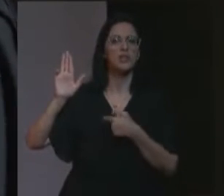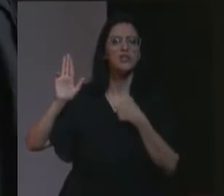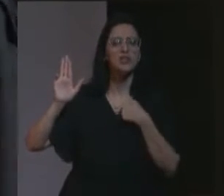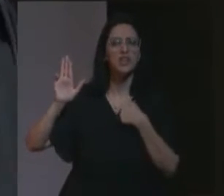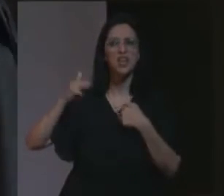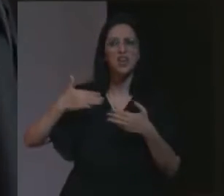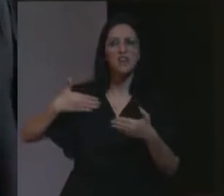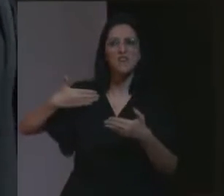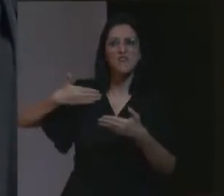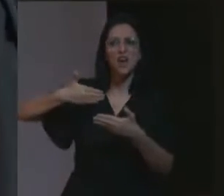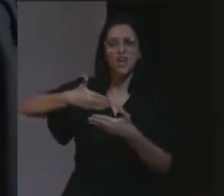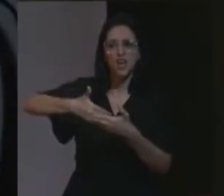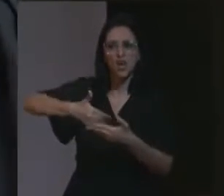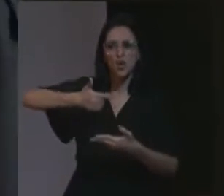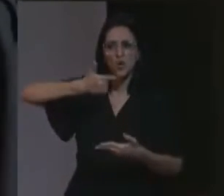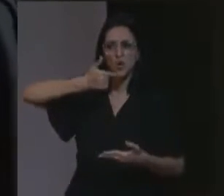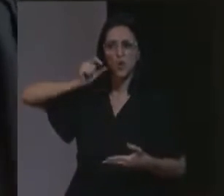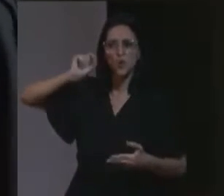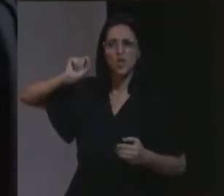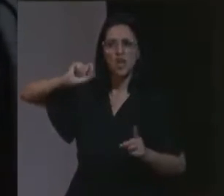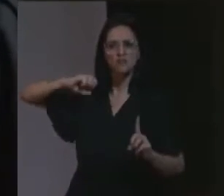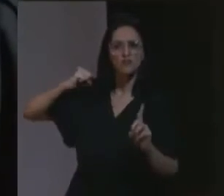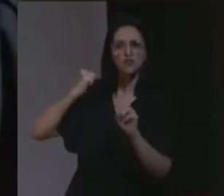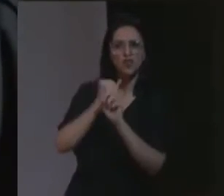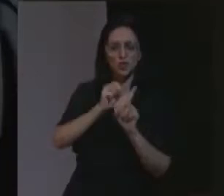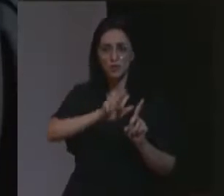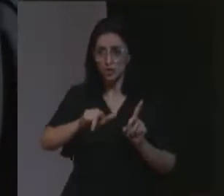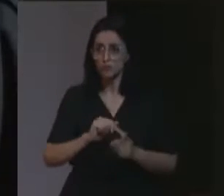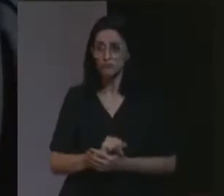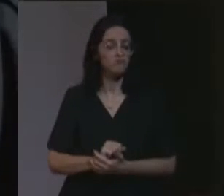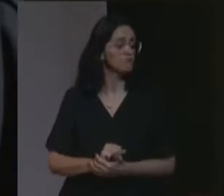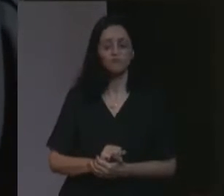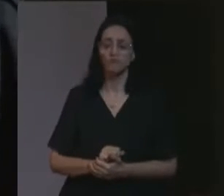chega nem perto, de usar a expressão genocídio,